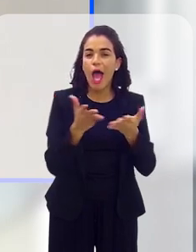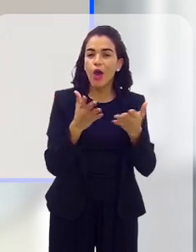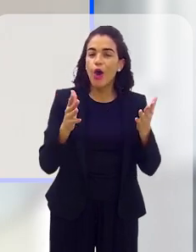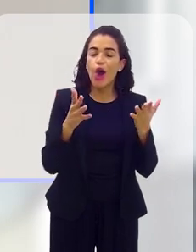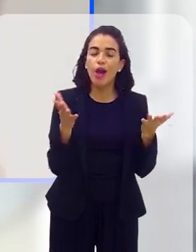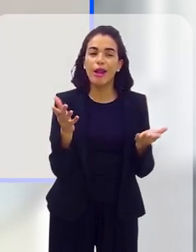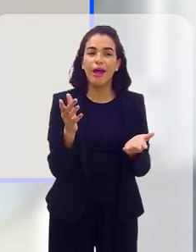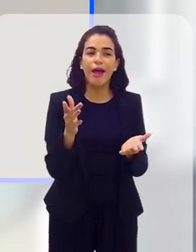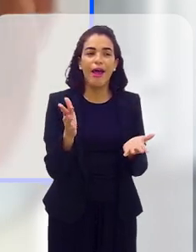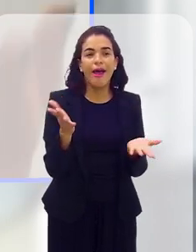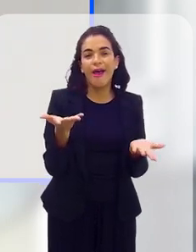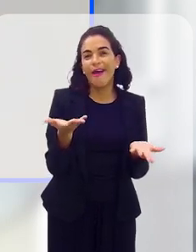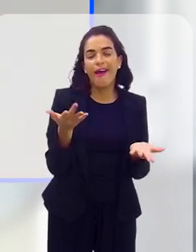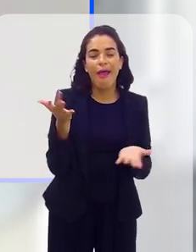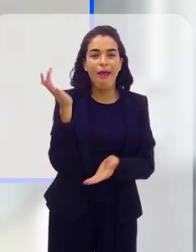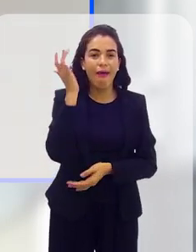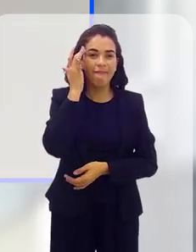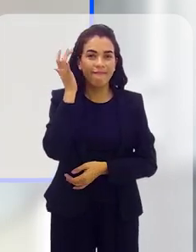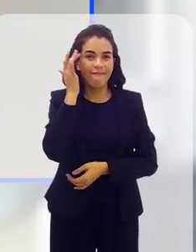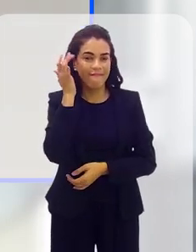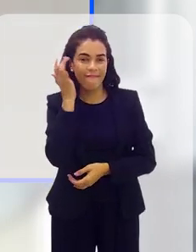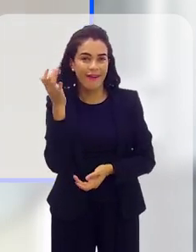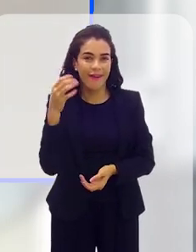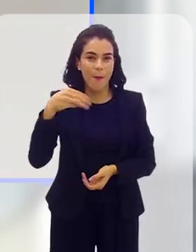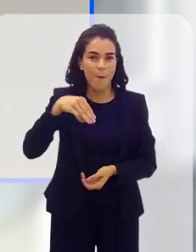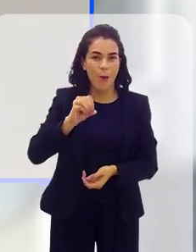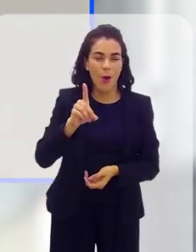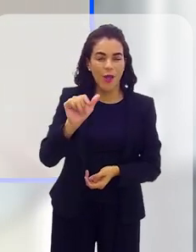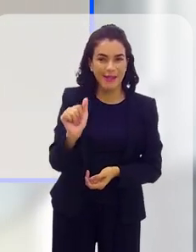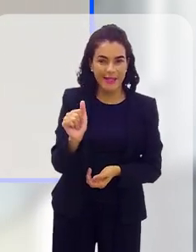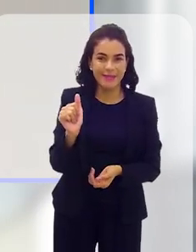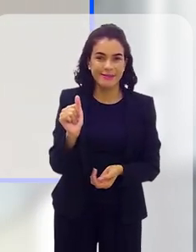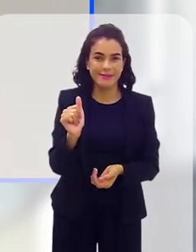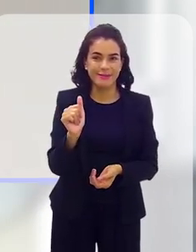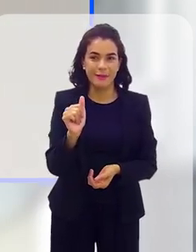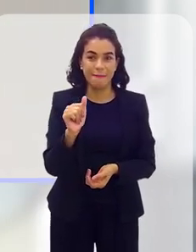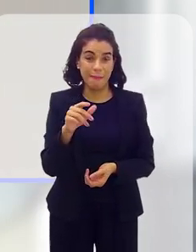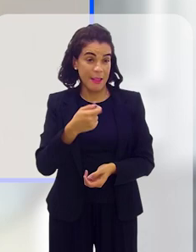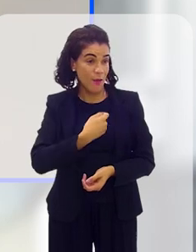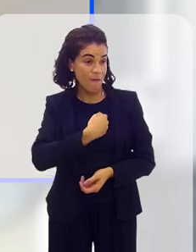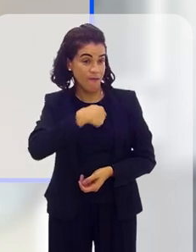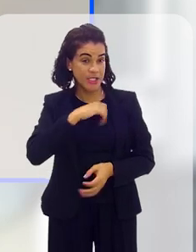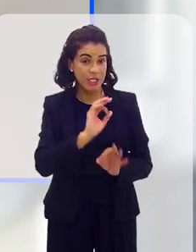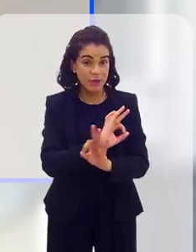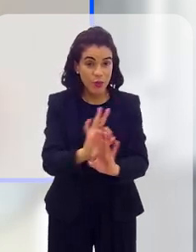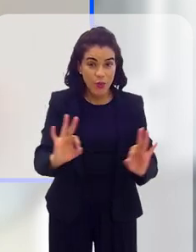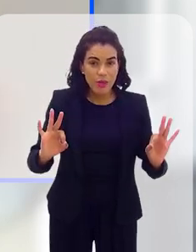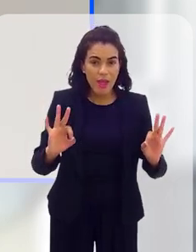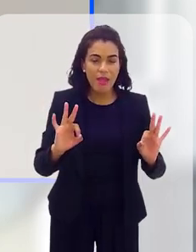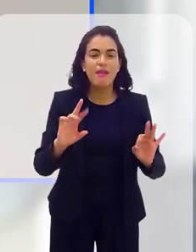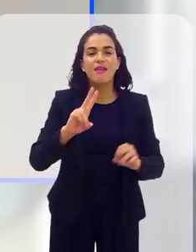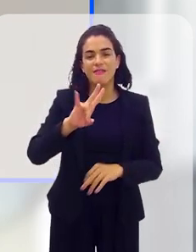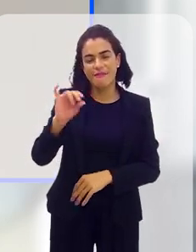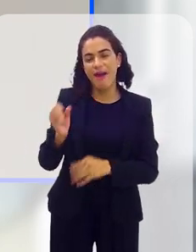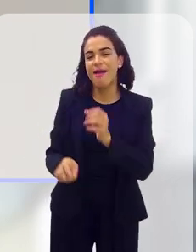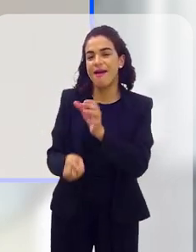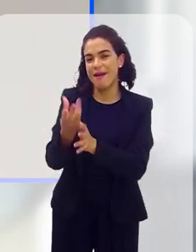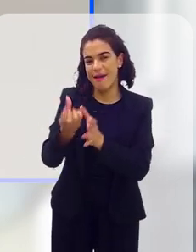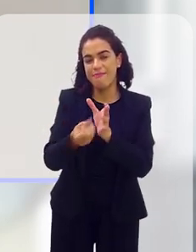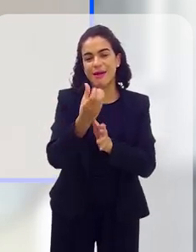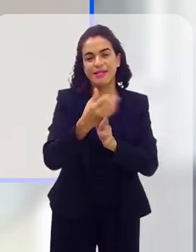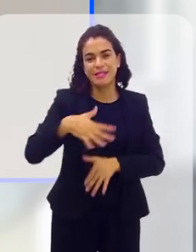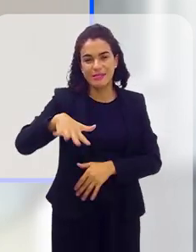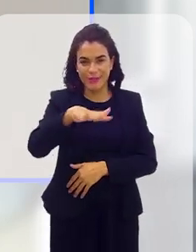assim, na moda, vamos dizer assim, né, o eu disse a você, se não está sendo fiscalizado e passa a ser, vai